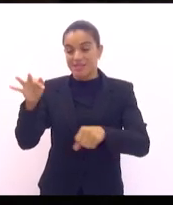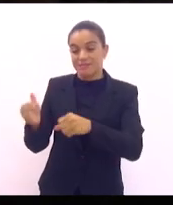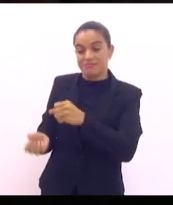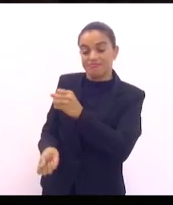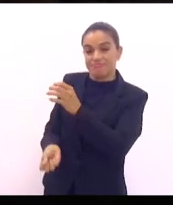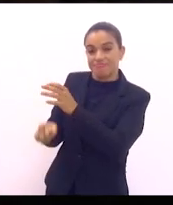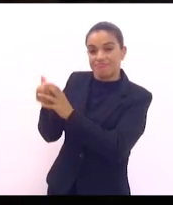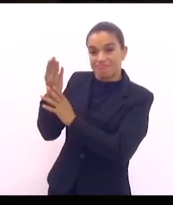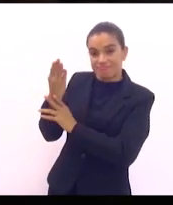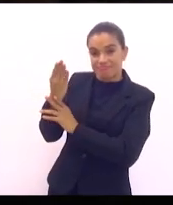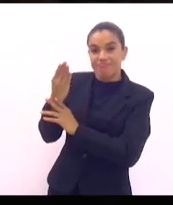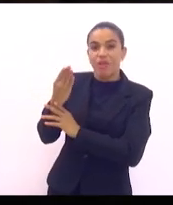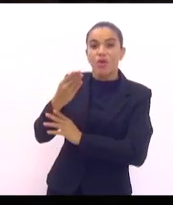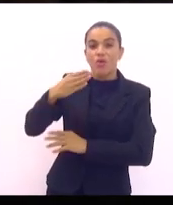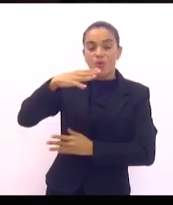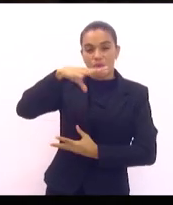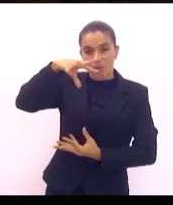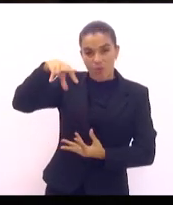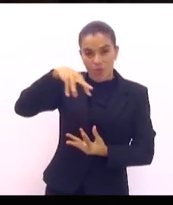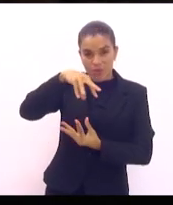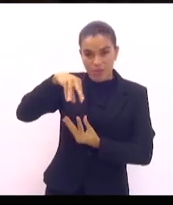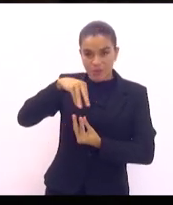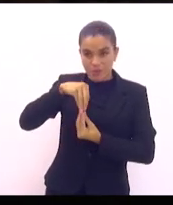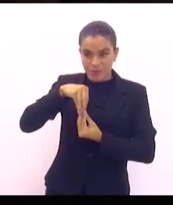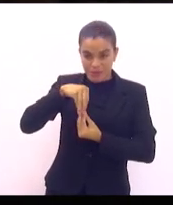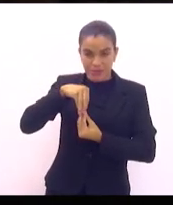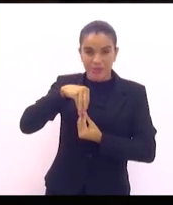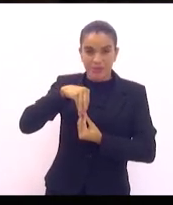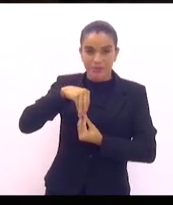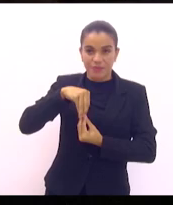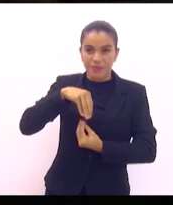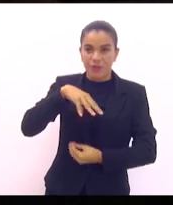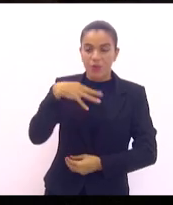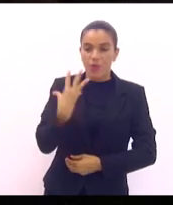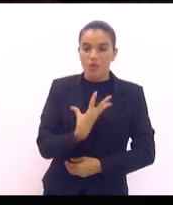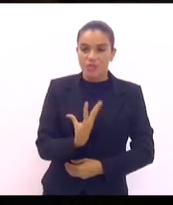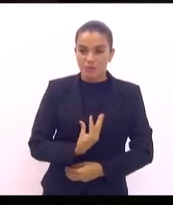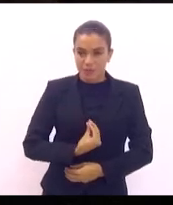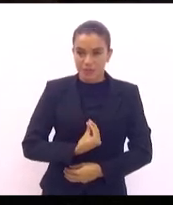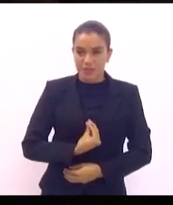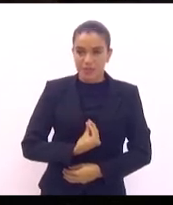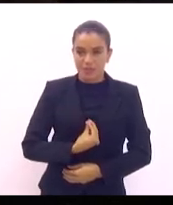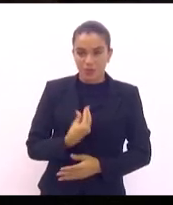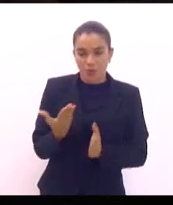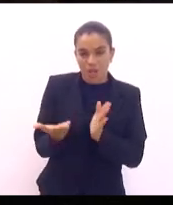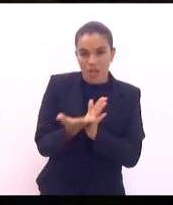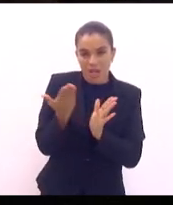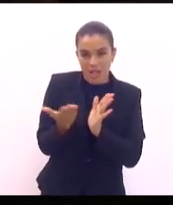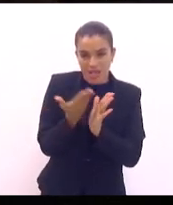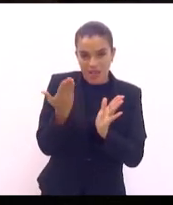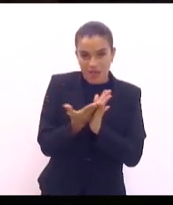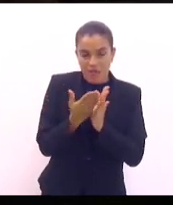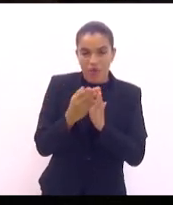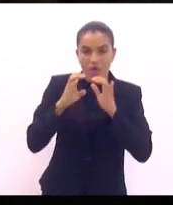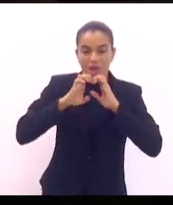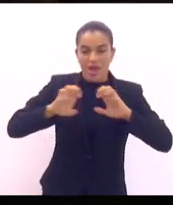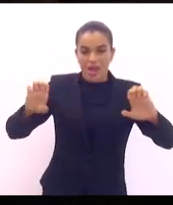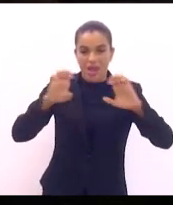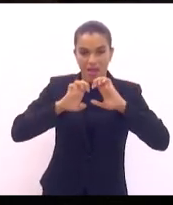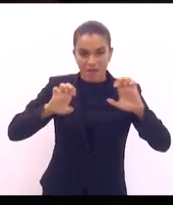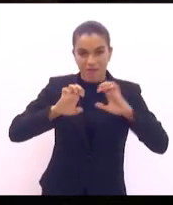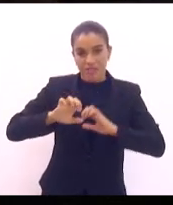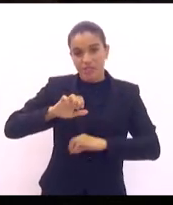o kardecismo com Allan Kardec, a sua famosa alobra, o livro O Evangelho Segundo o